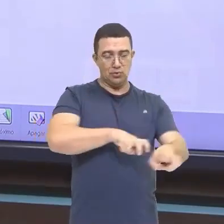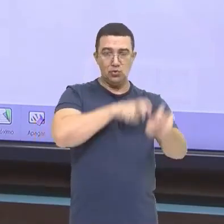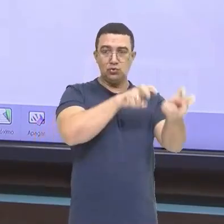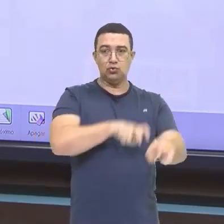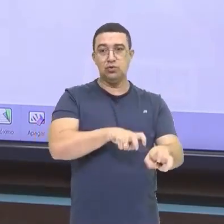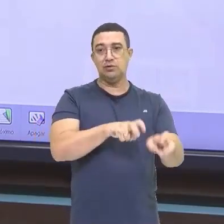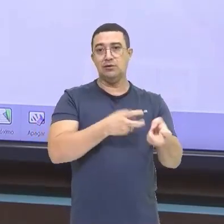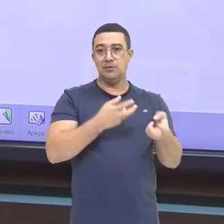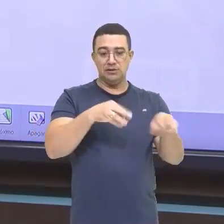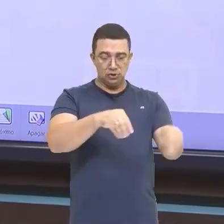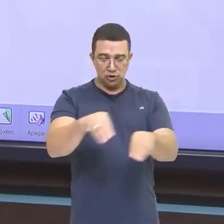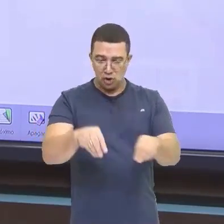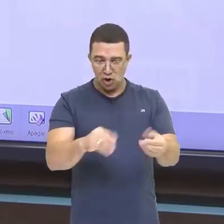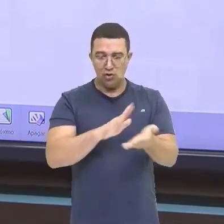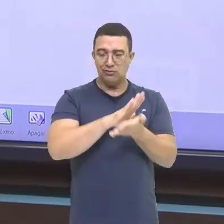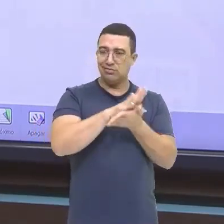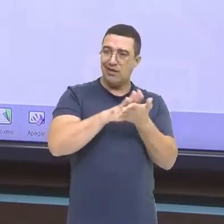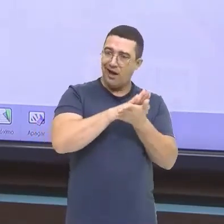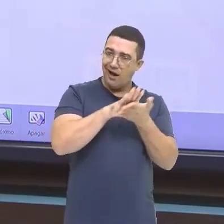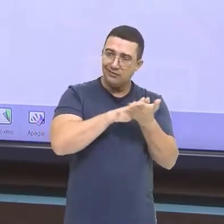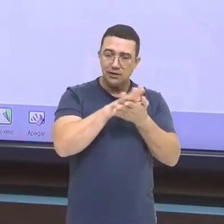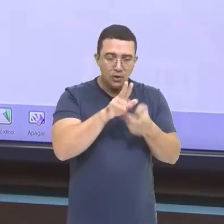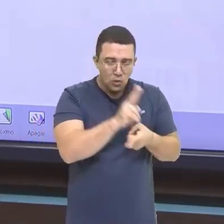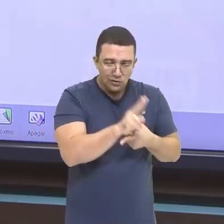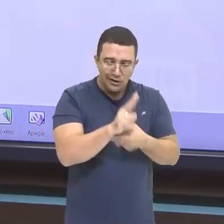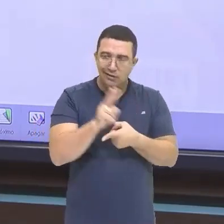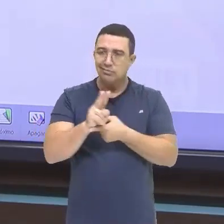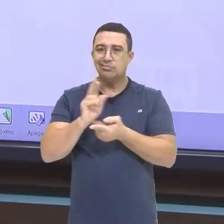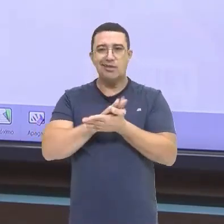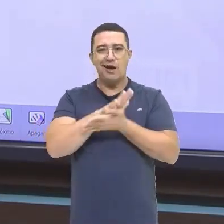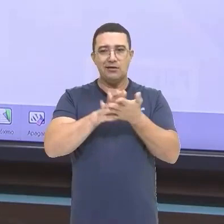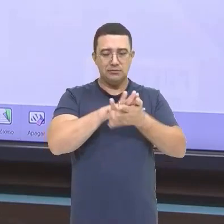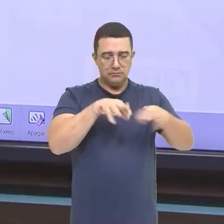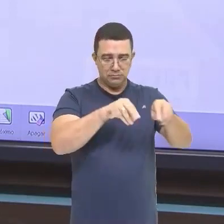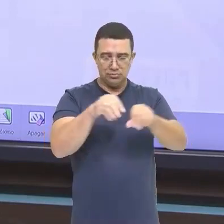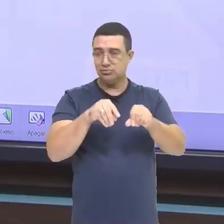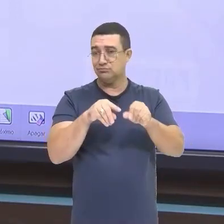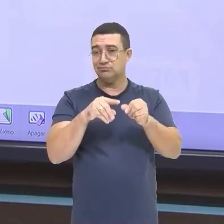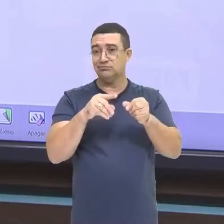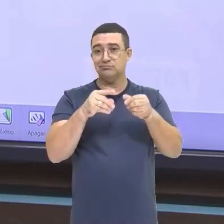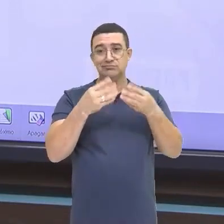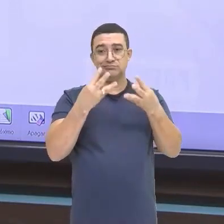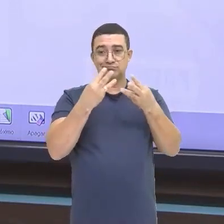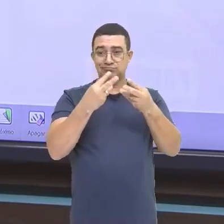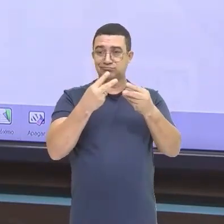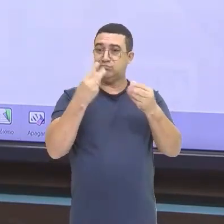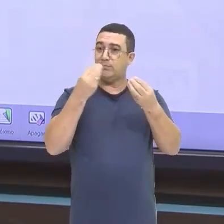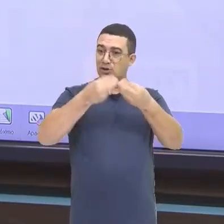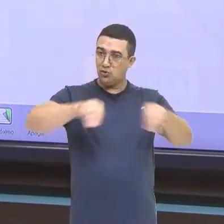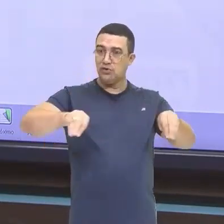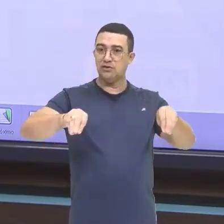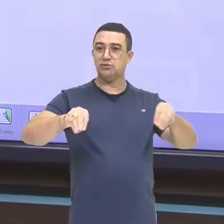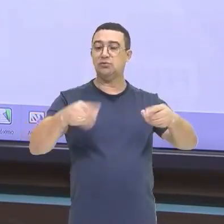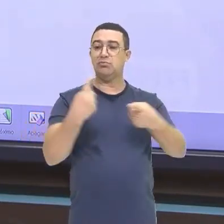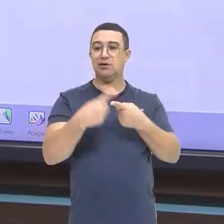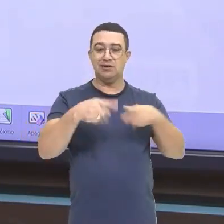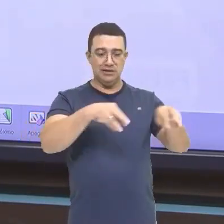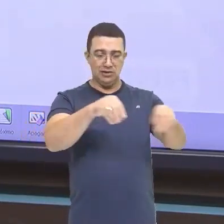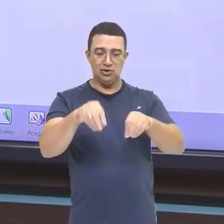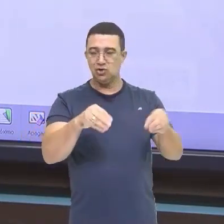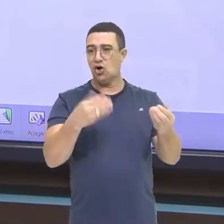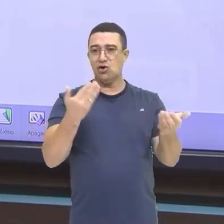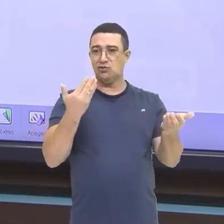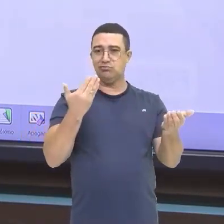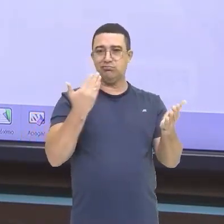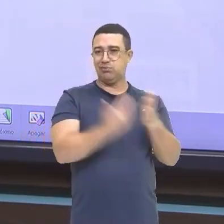houve um processo Para que aquele solo Ele se recuperasse Acabou com que Esse solo Ele perdesse Ali os